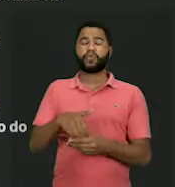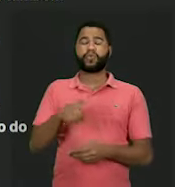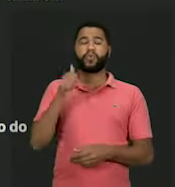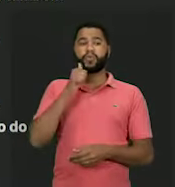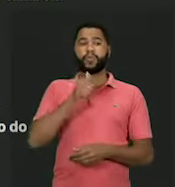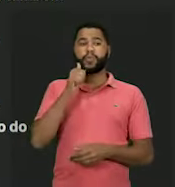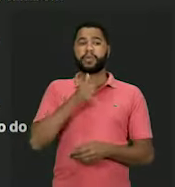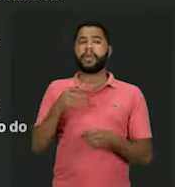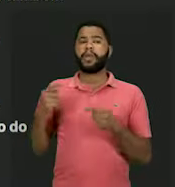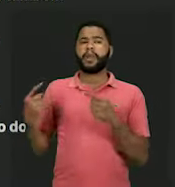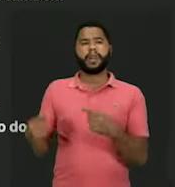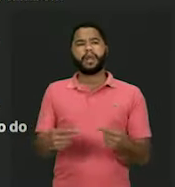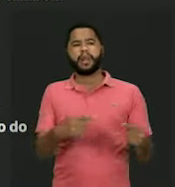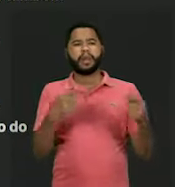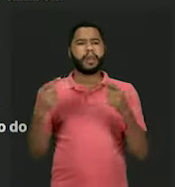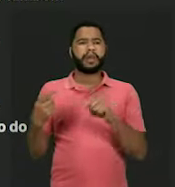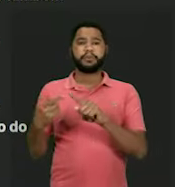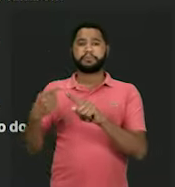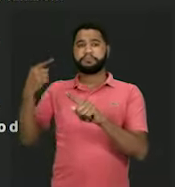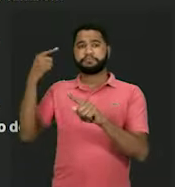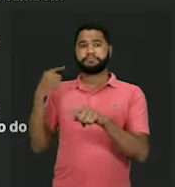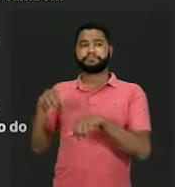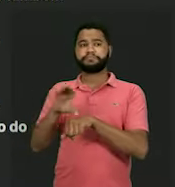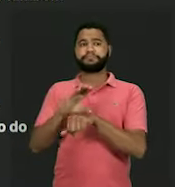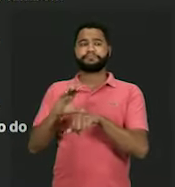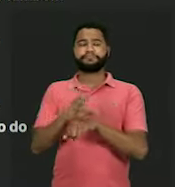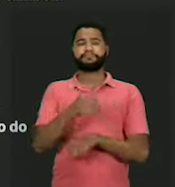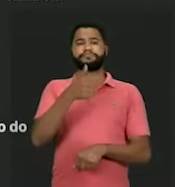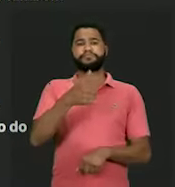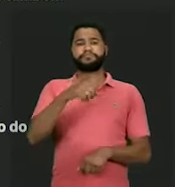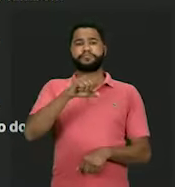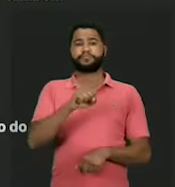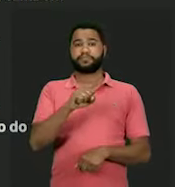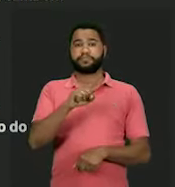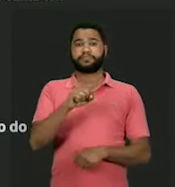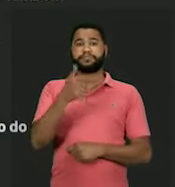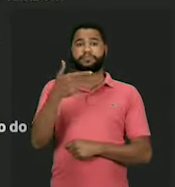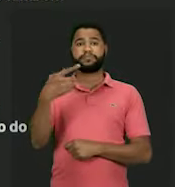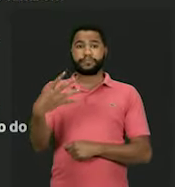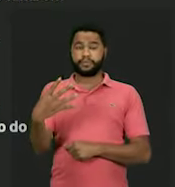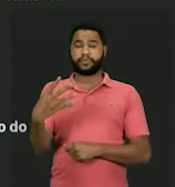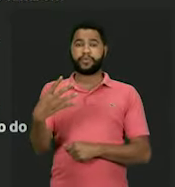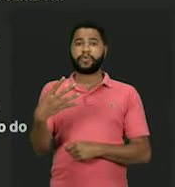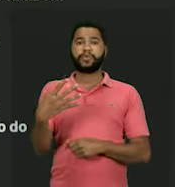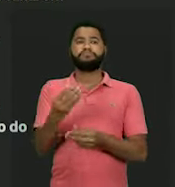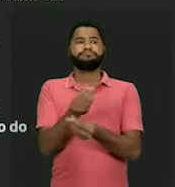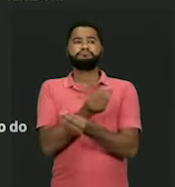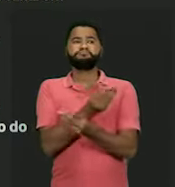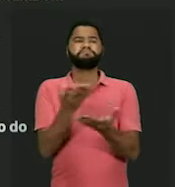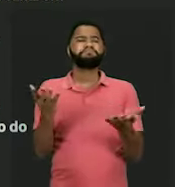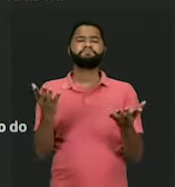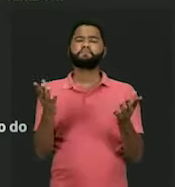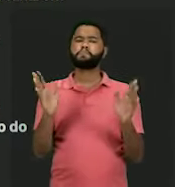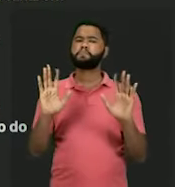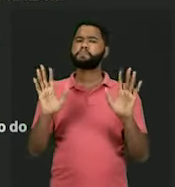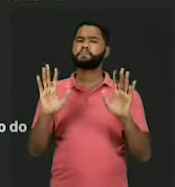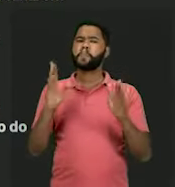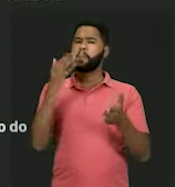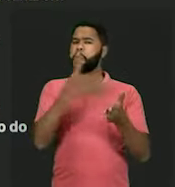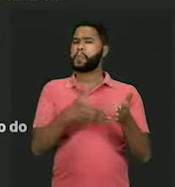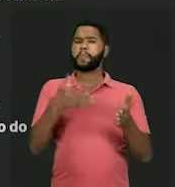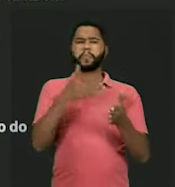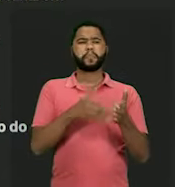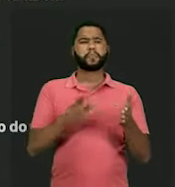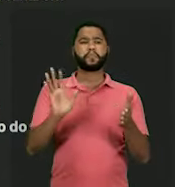debates que antecederam a Constituição de 1824, que não trazia qualquer impedimento